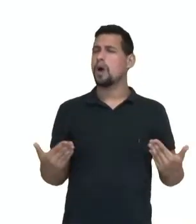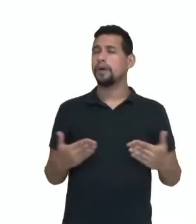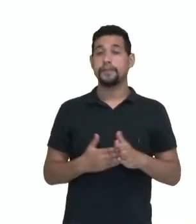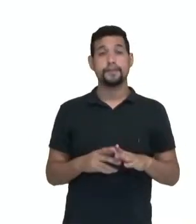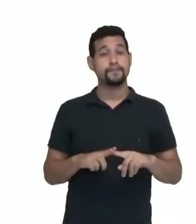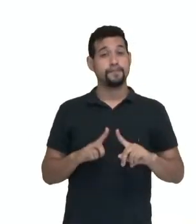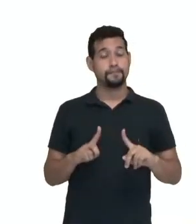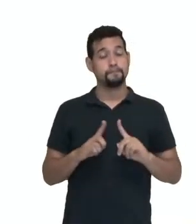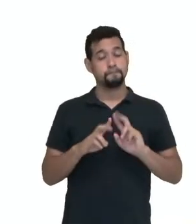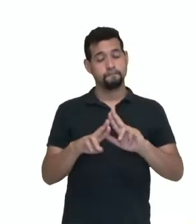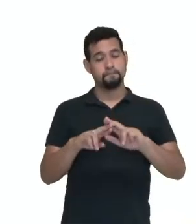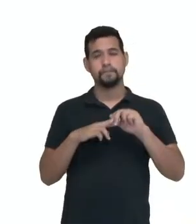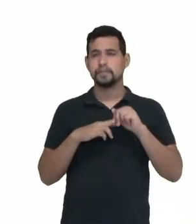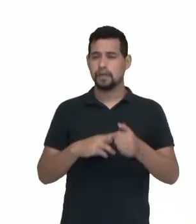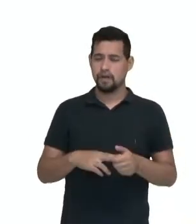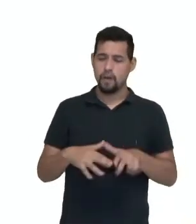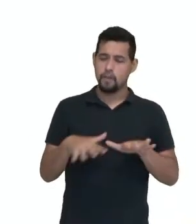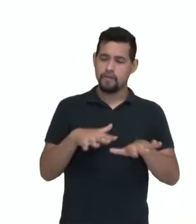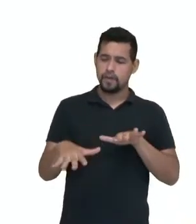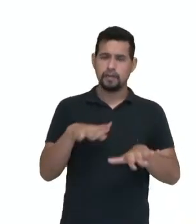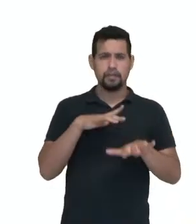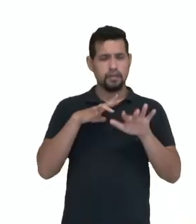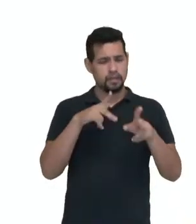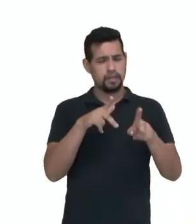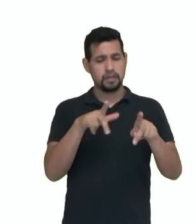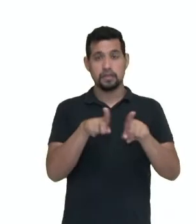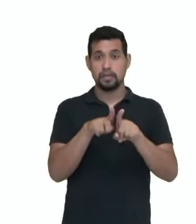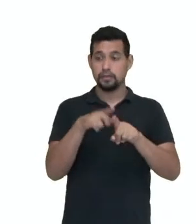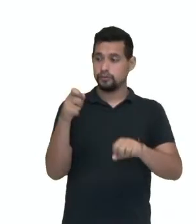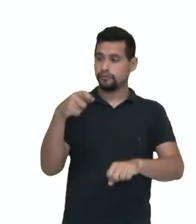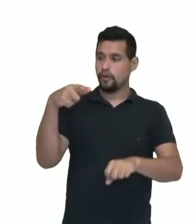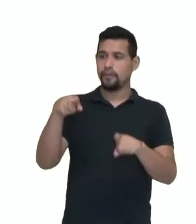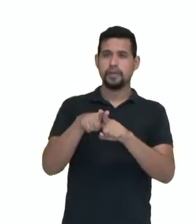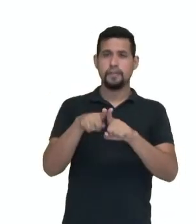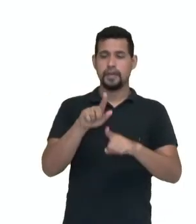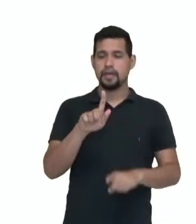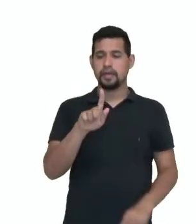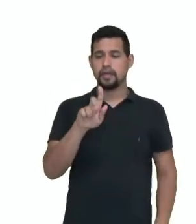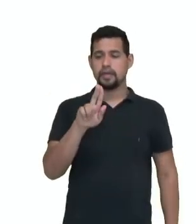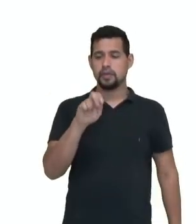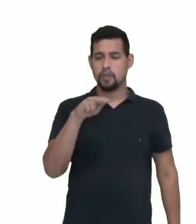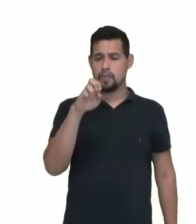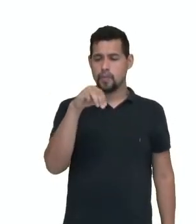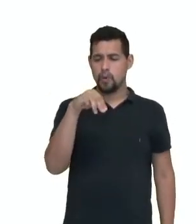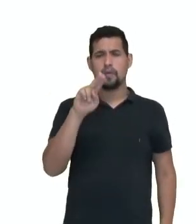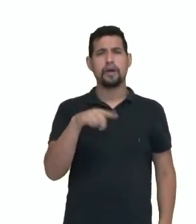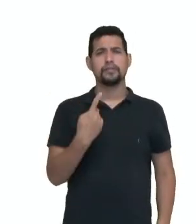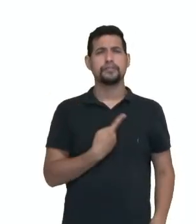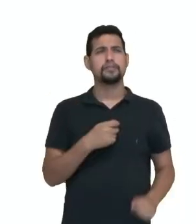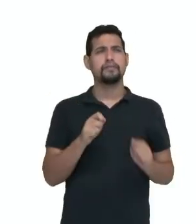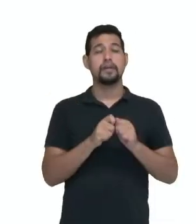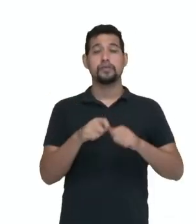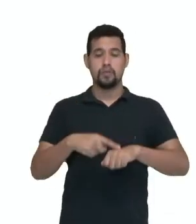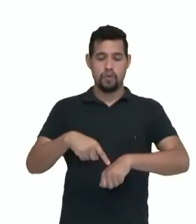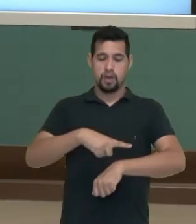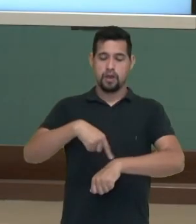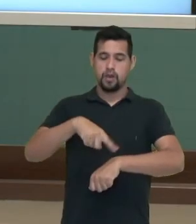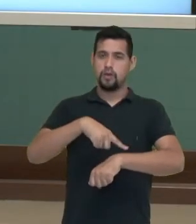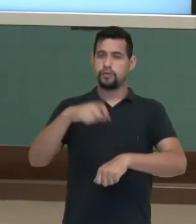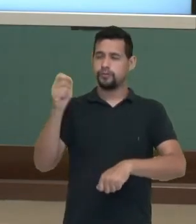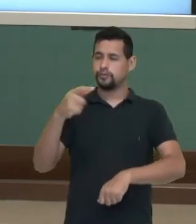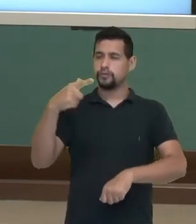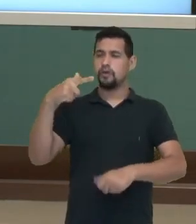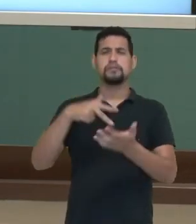graças a esse movimento aparente do sol e do guinomão, nós construímos o relógio de sol,